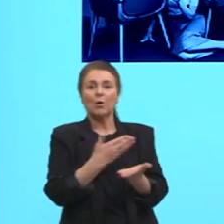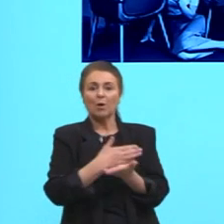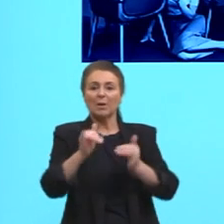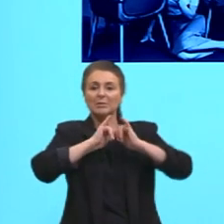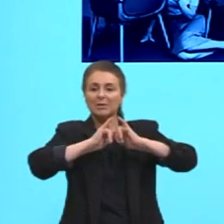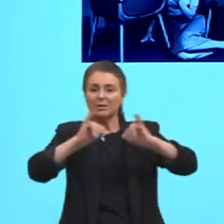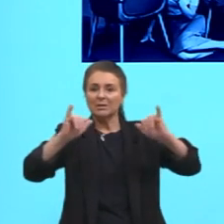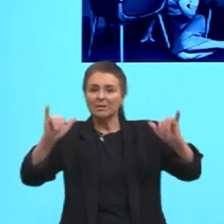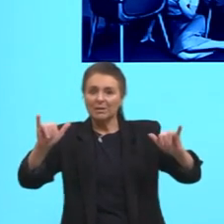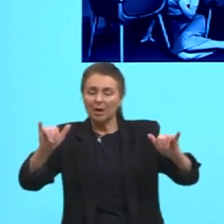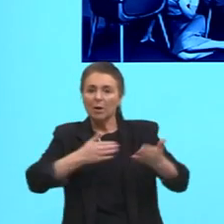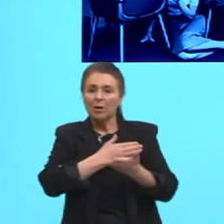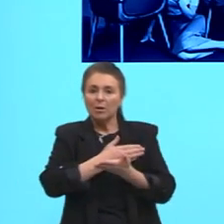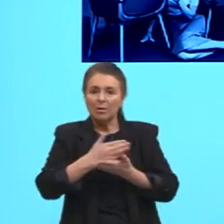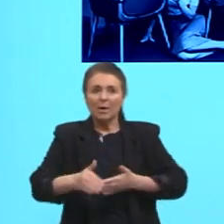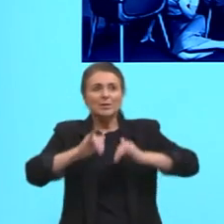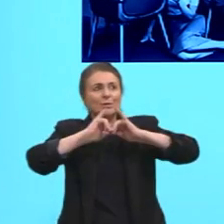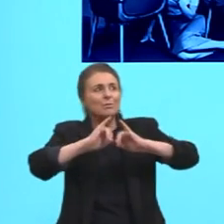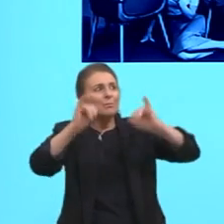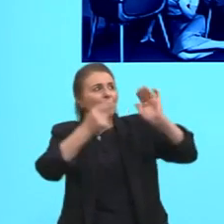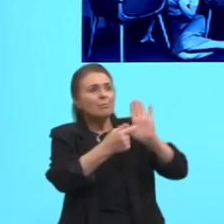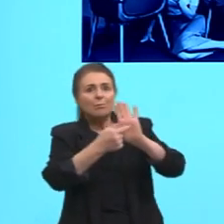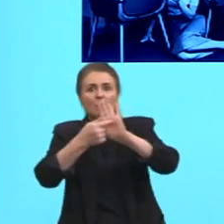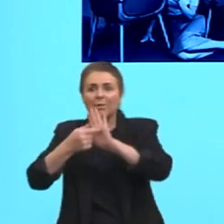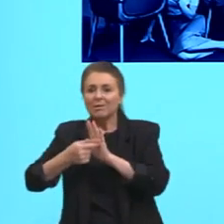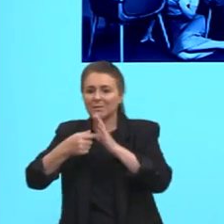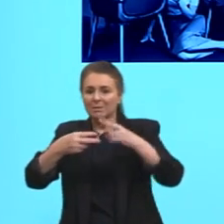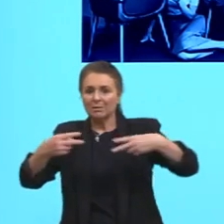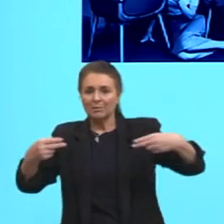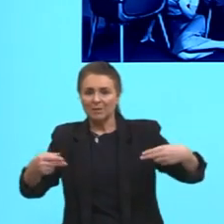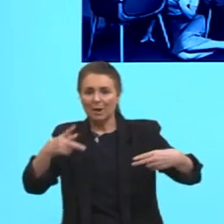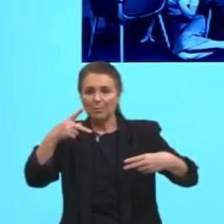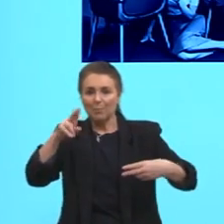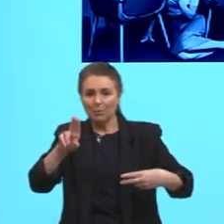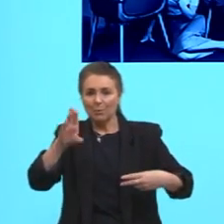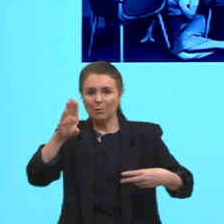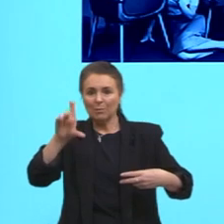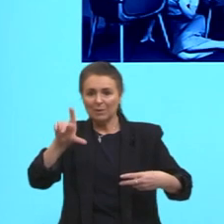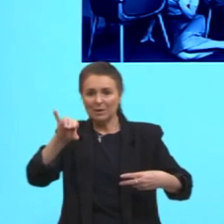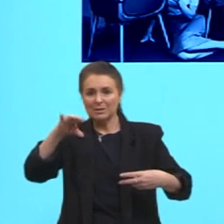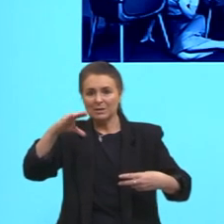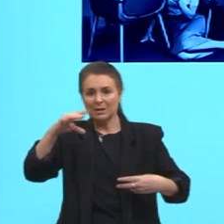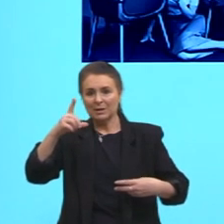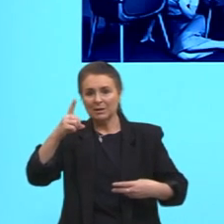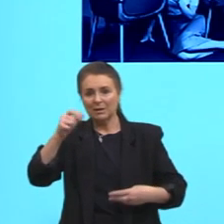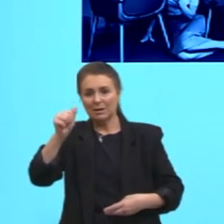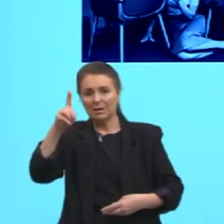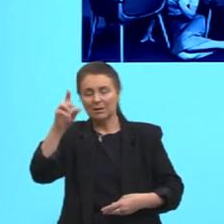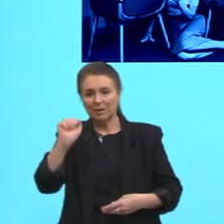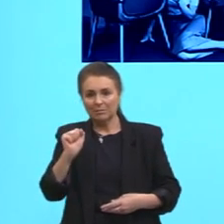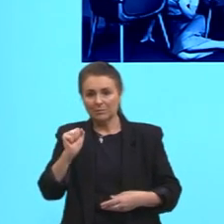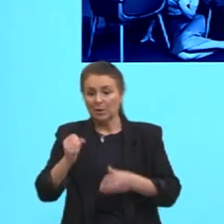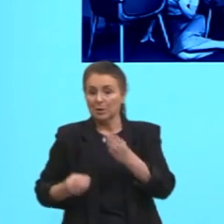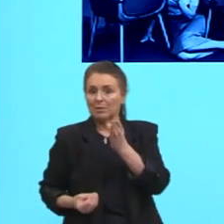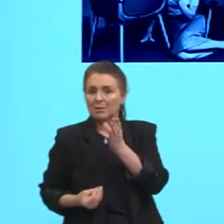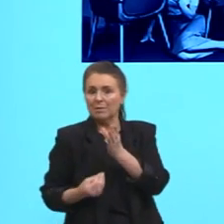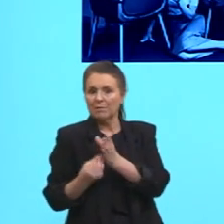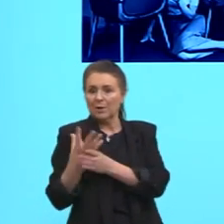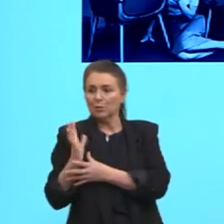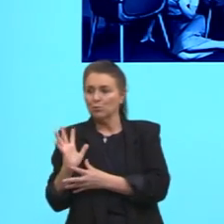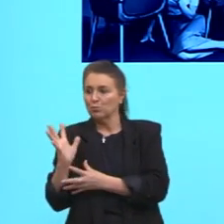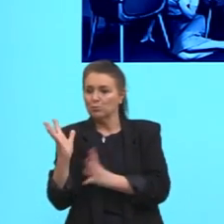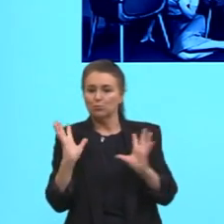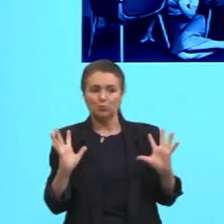facilidade de uma publicidade que intensifica o consumismo e, ao